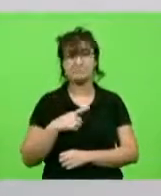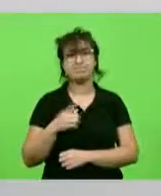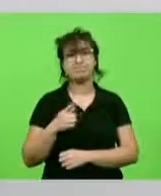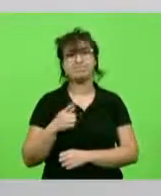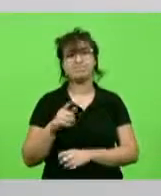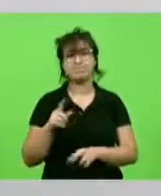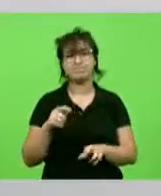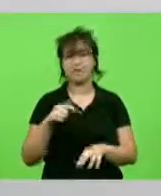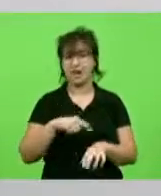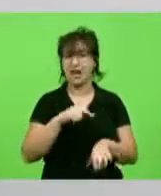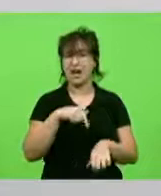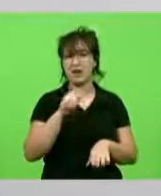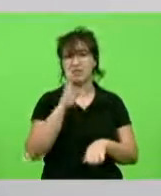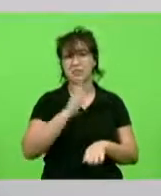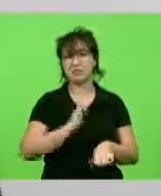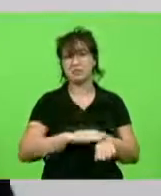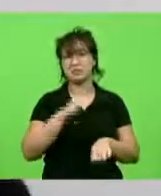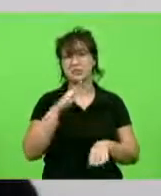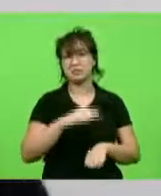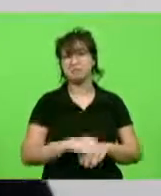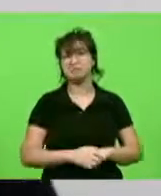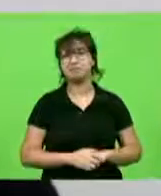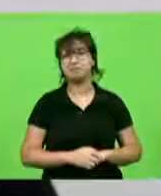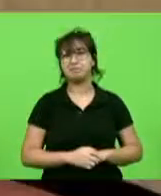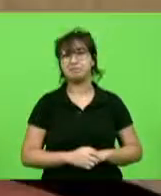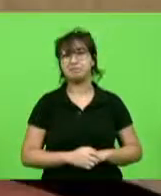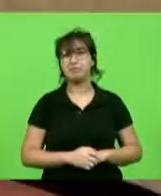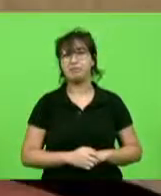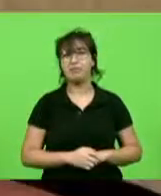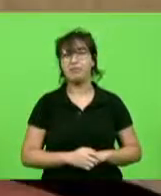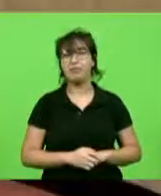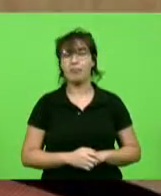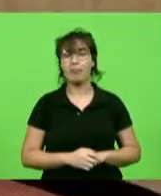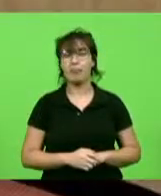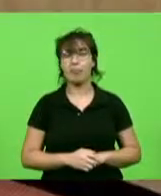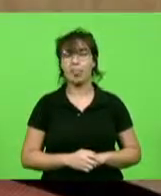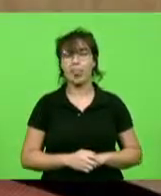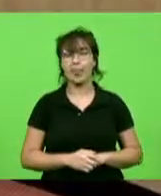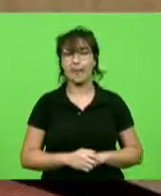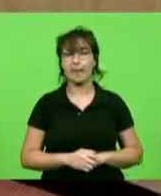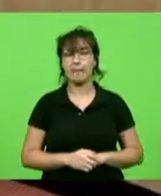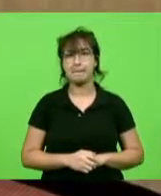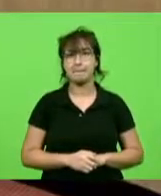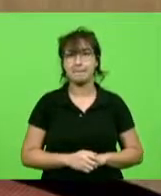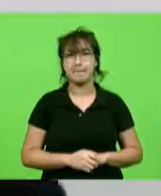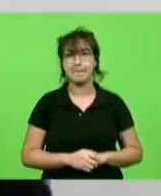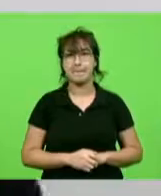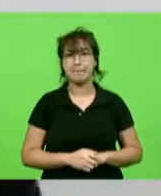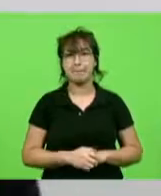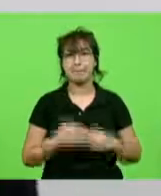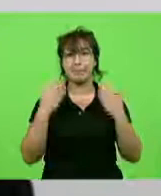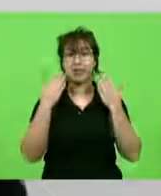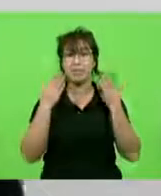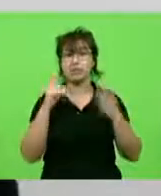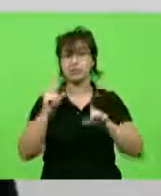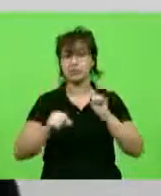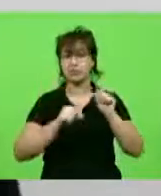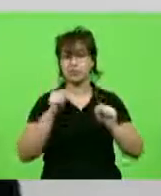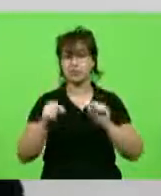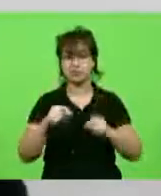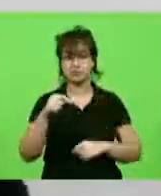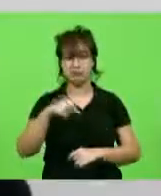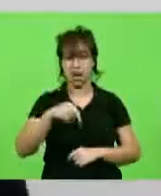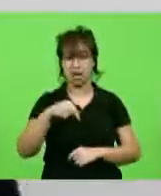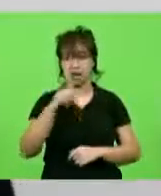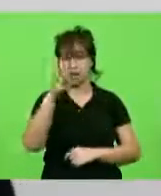lidando bem com a... Mais 30 segundos, deputados. Isso demonstra, como eu dizia, que não se